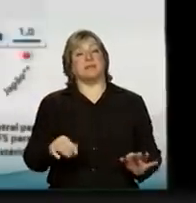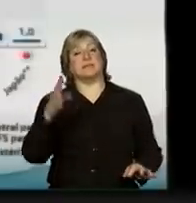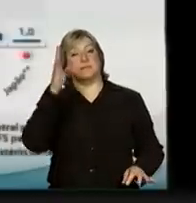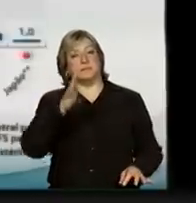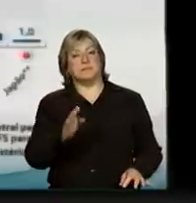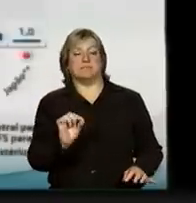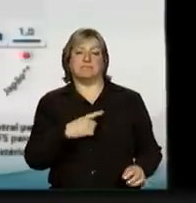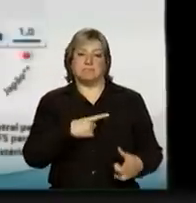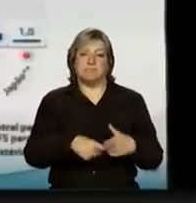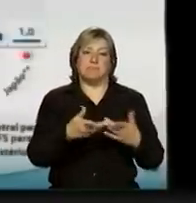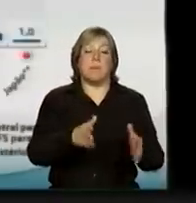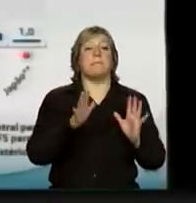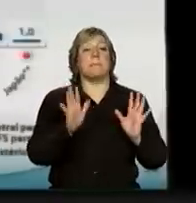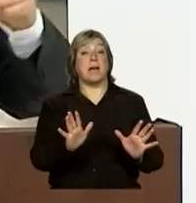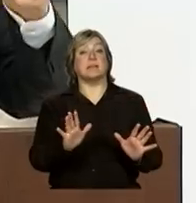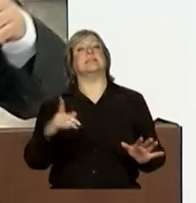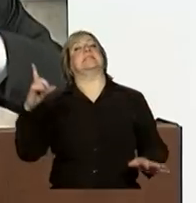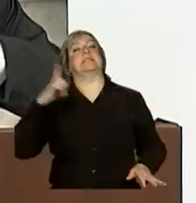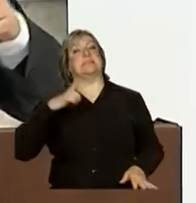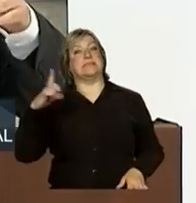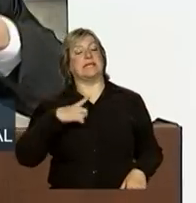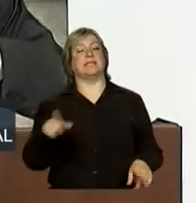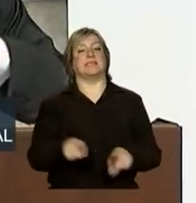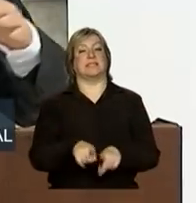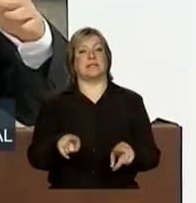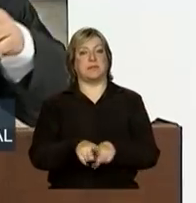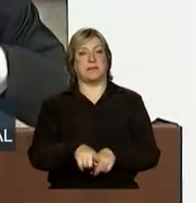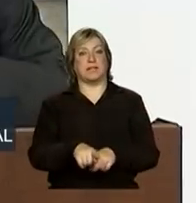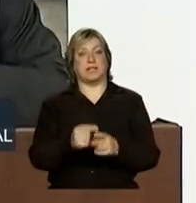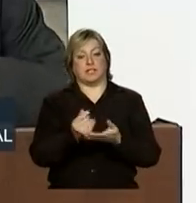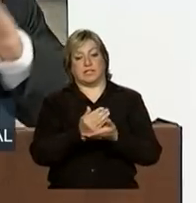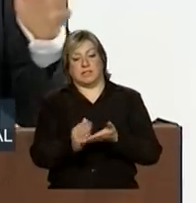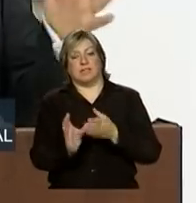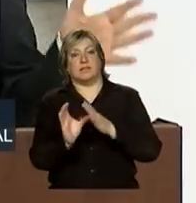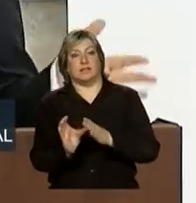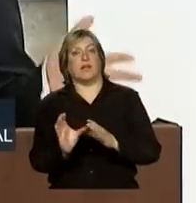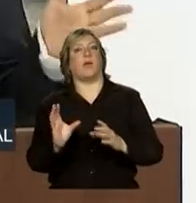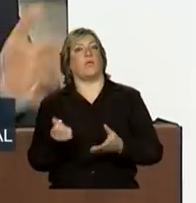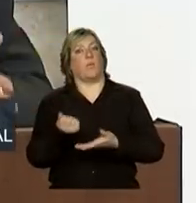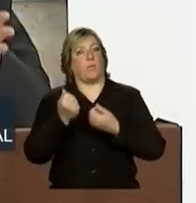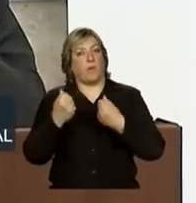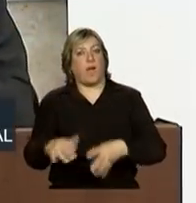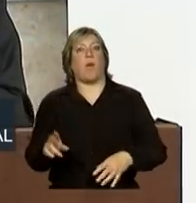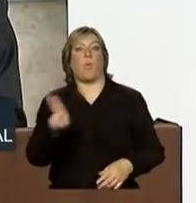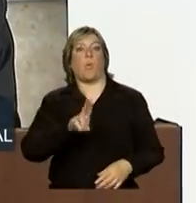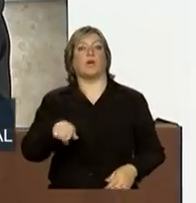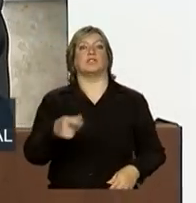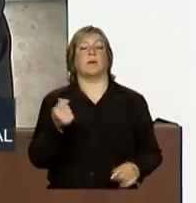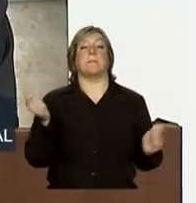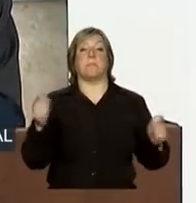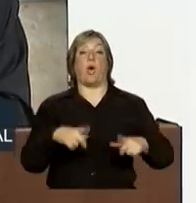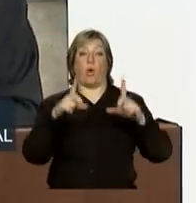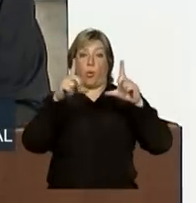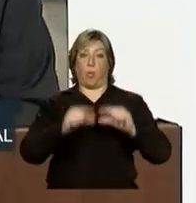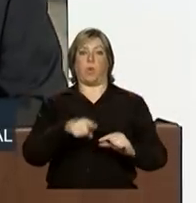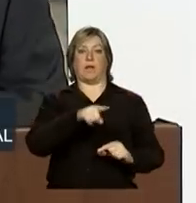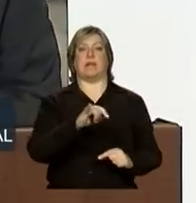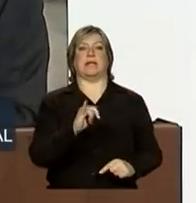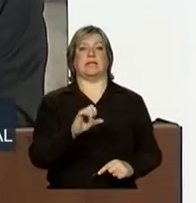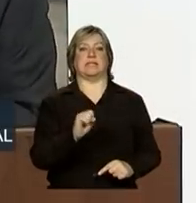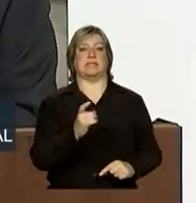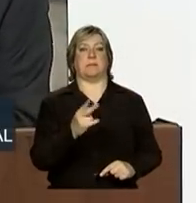notícia é que nós temos lastro para gastar. Ou seja, nós podemos reduzir esse spread